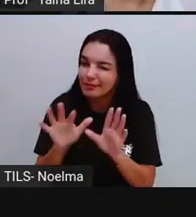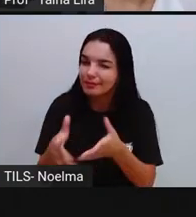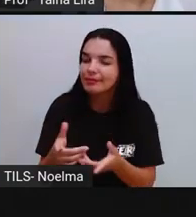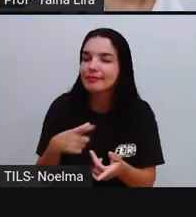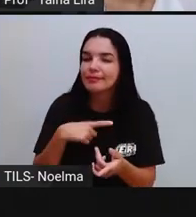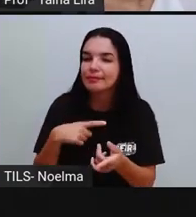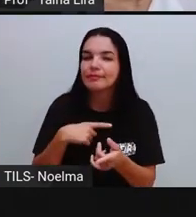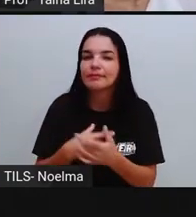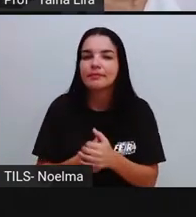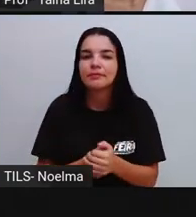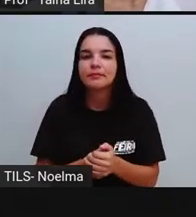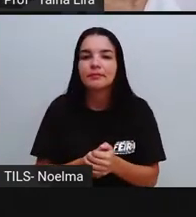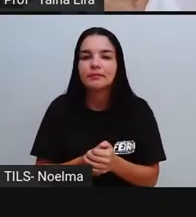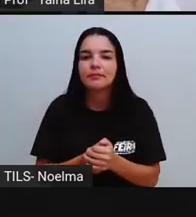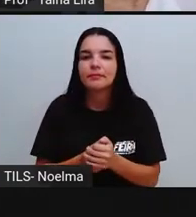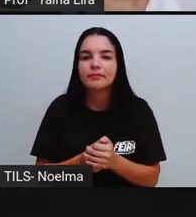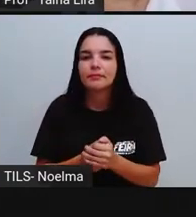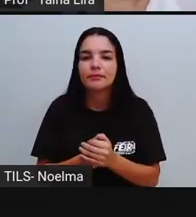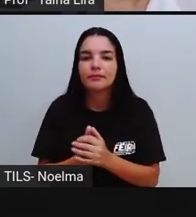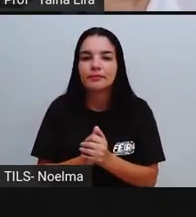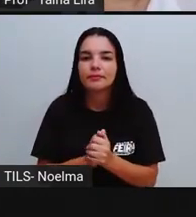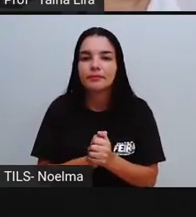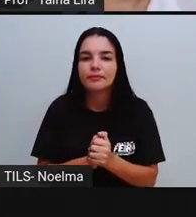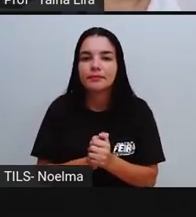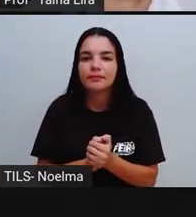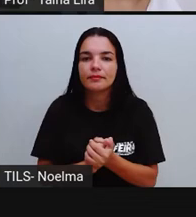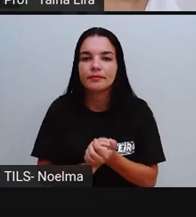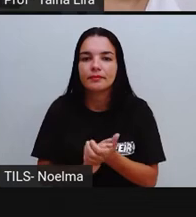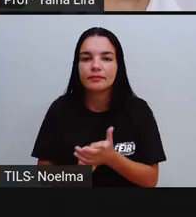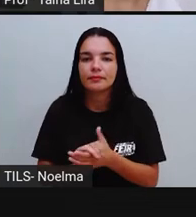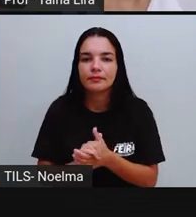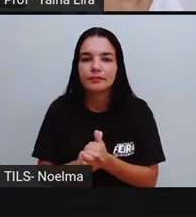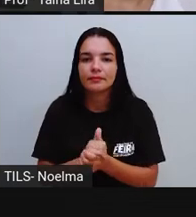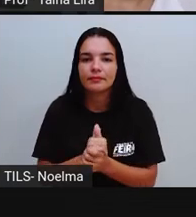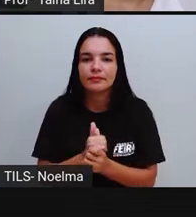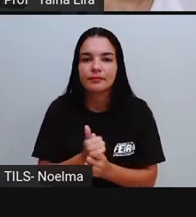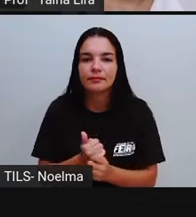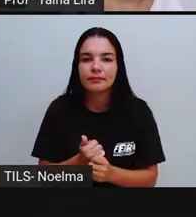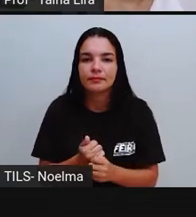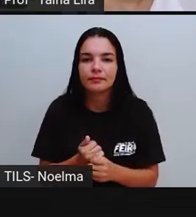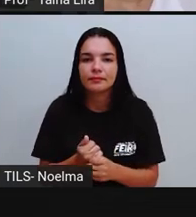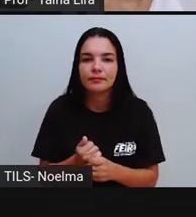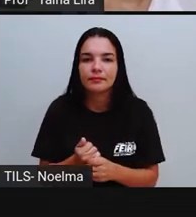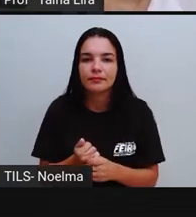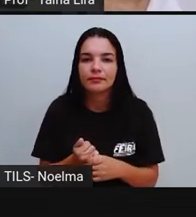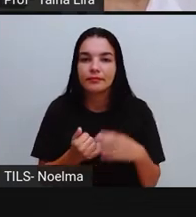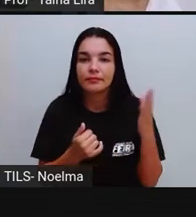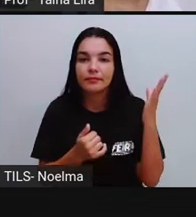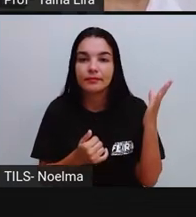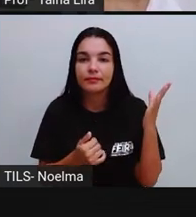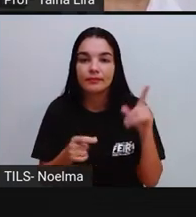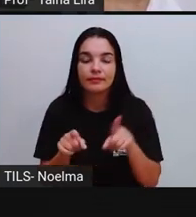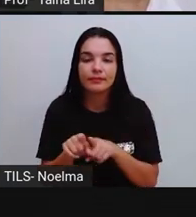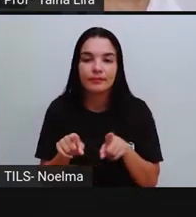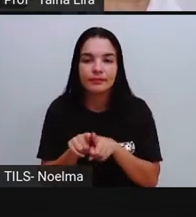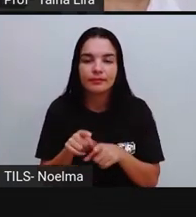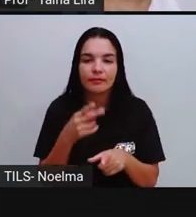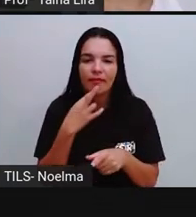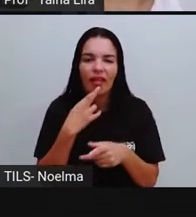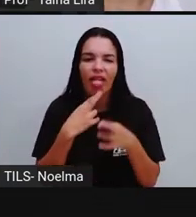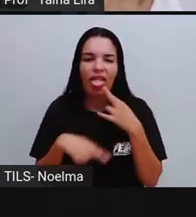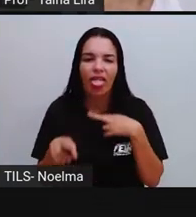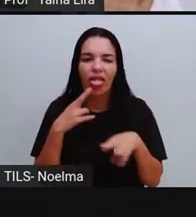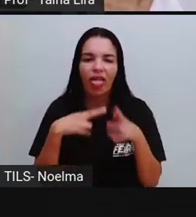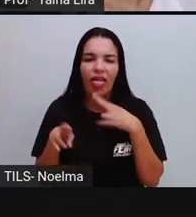Lembram? Viu seu Chico se queixar, Queixar, Mais uma palavrinha com X,